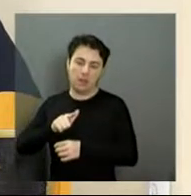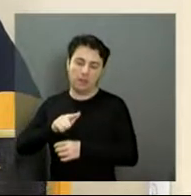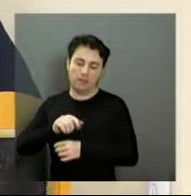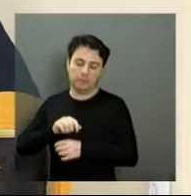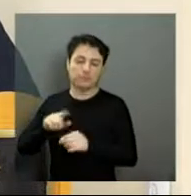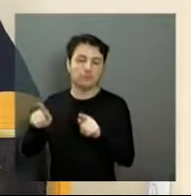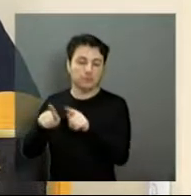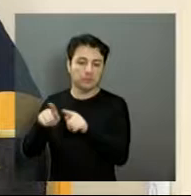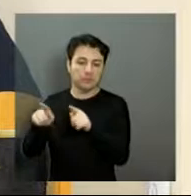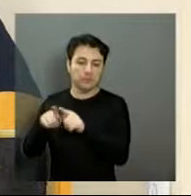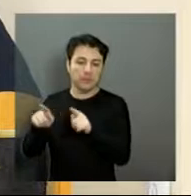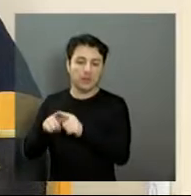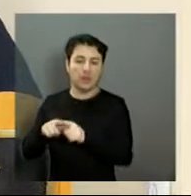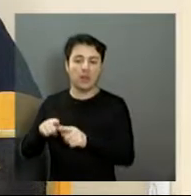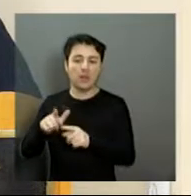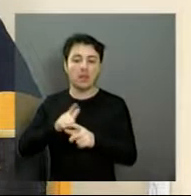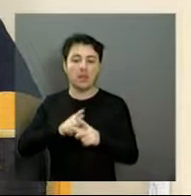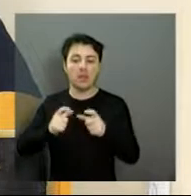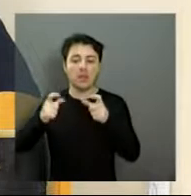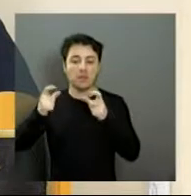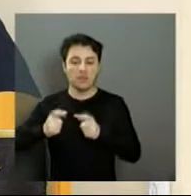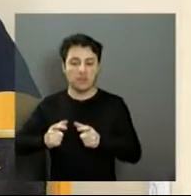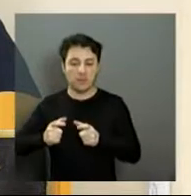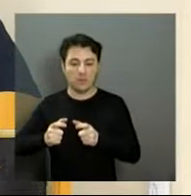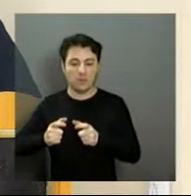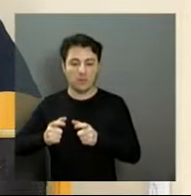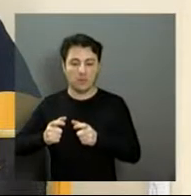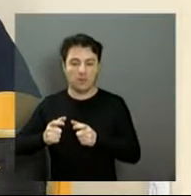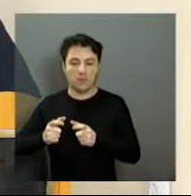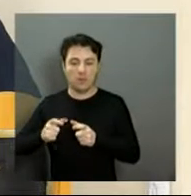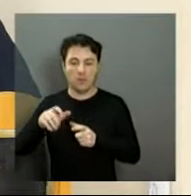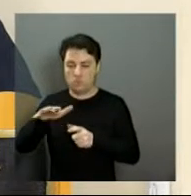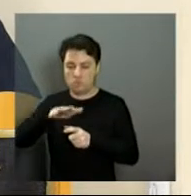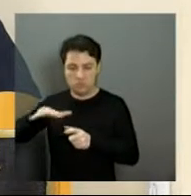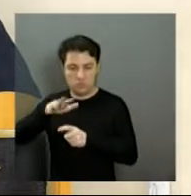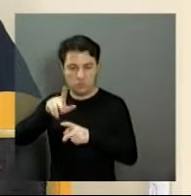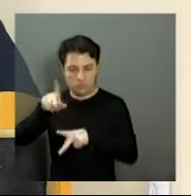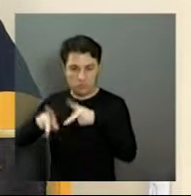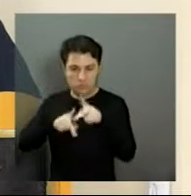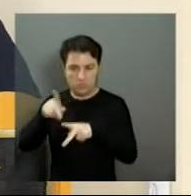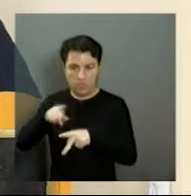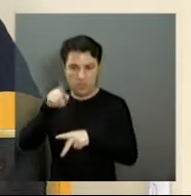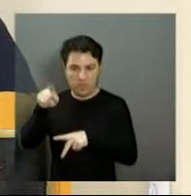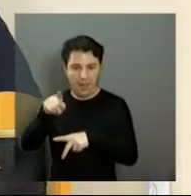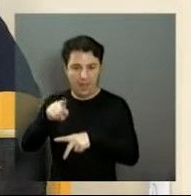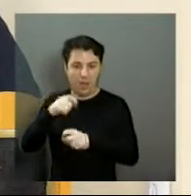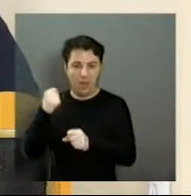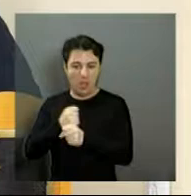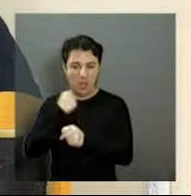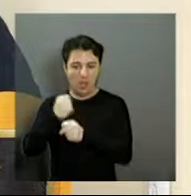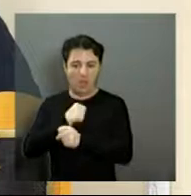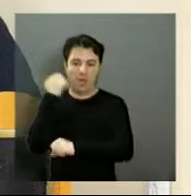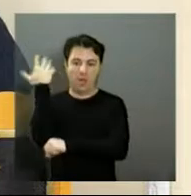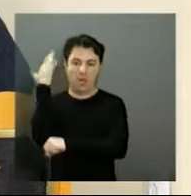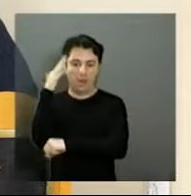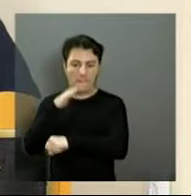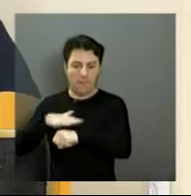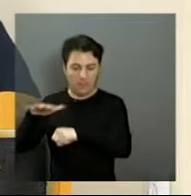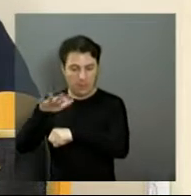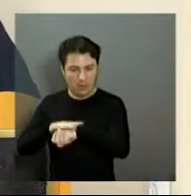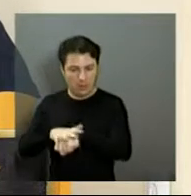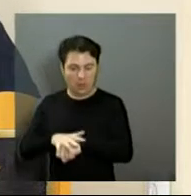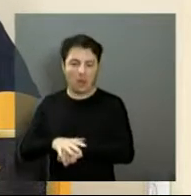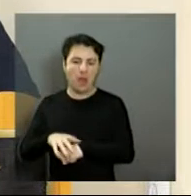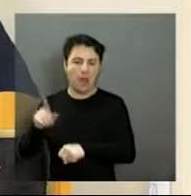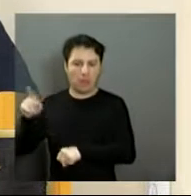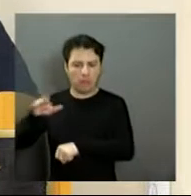e ocupar um espaço, até onde a população daquele bairro está fazendo uma praça com recursos